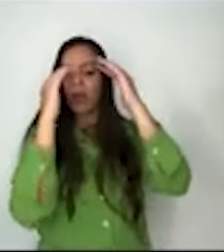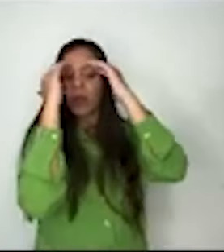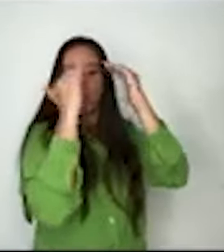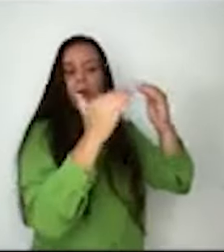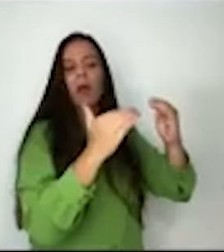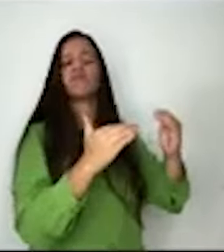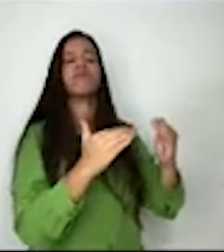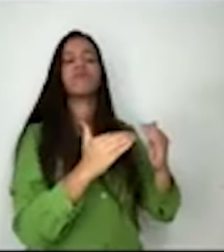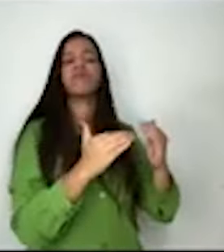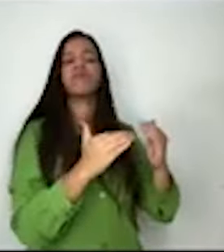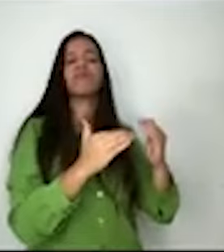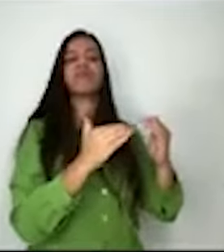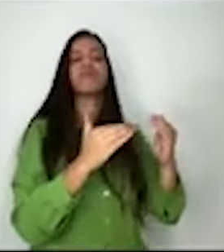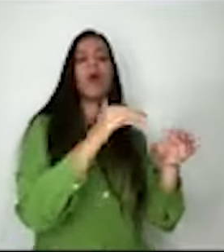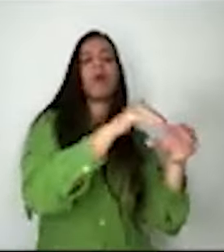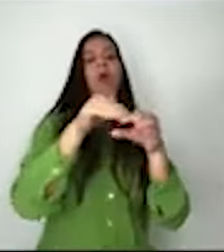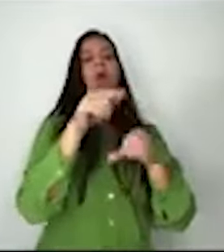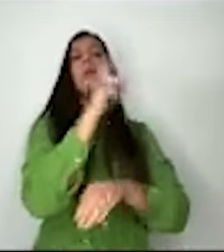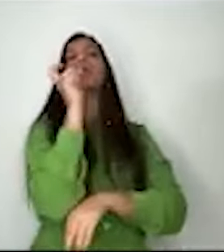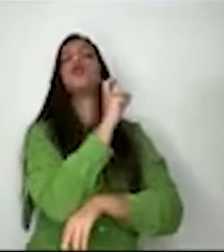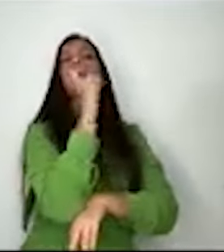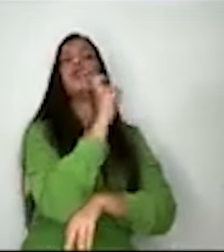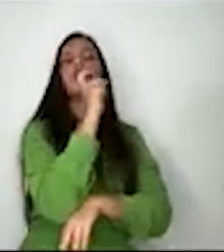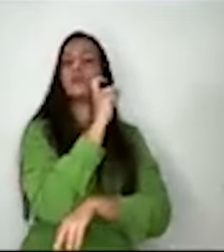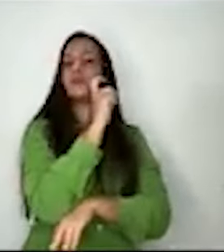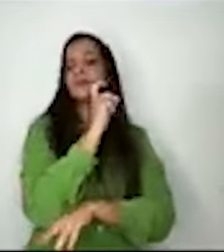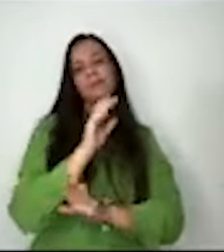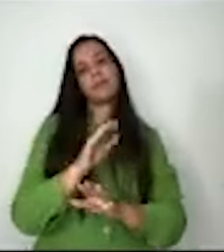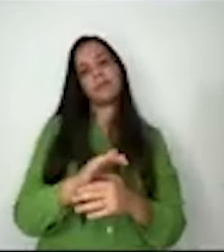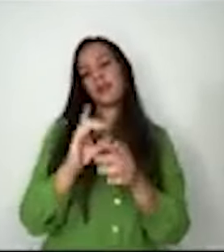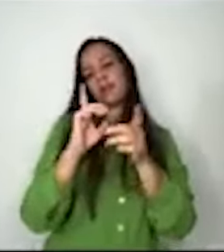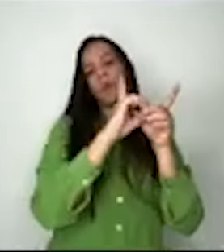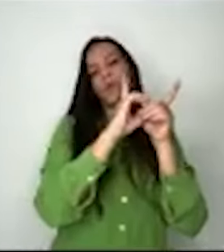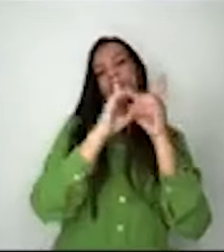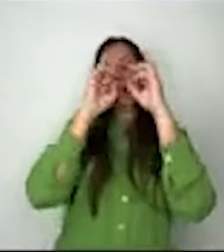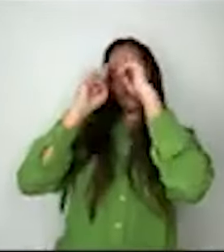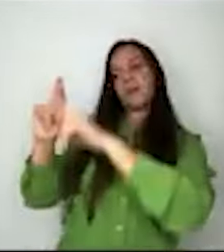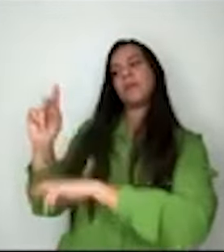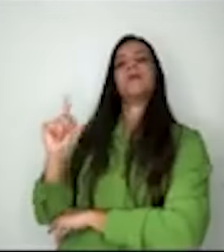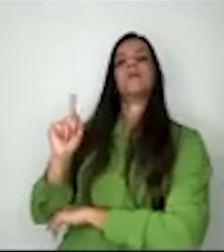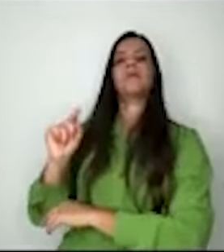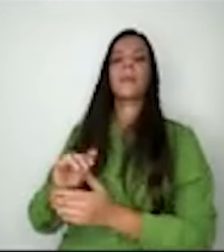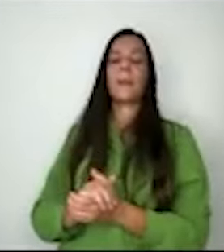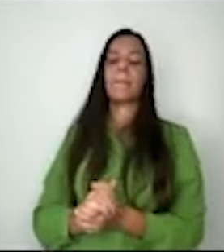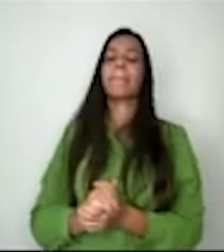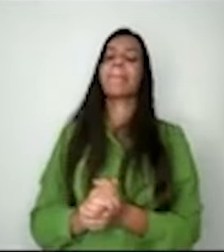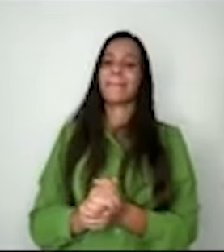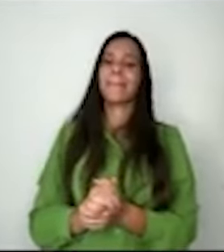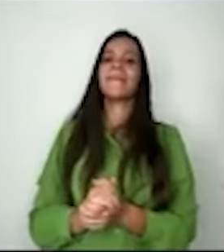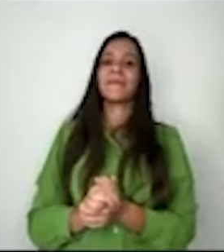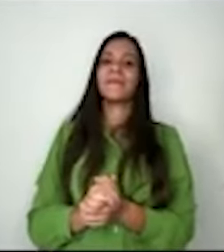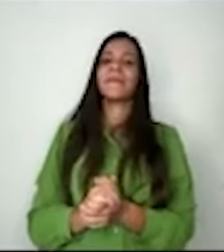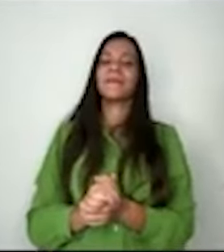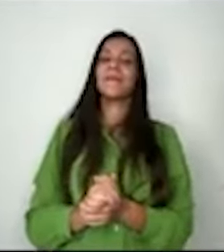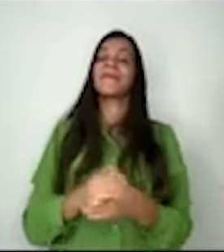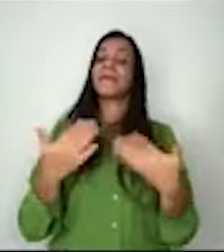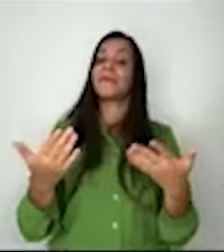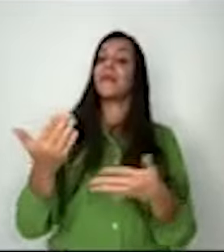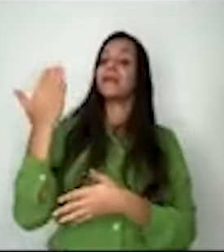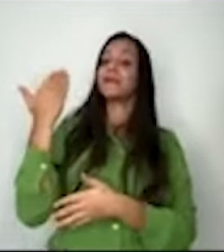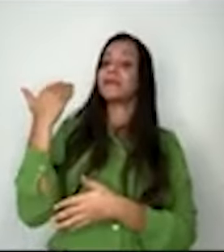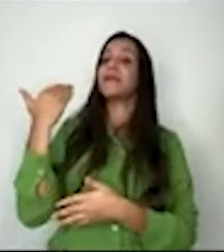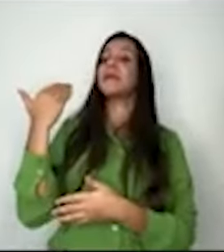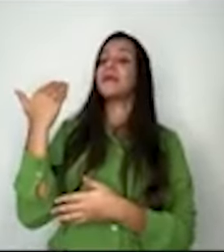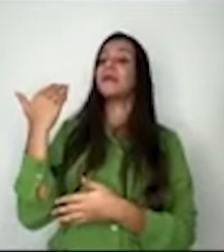eleitorais. A democracia brasileira, lembrou o embaixador patriota, viveu uma grande prova de fogo,